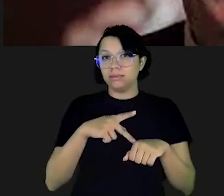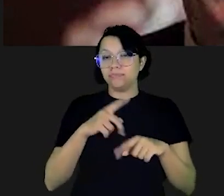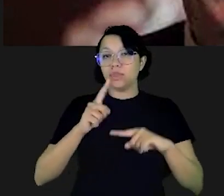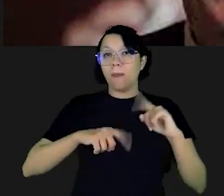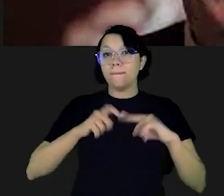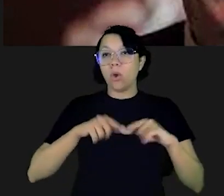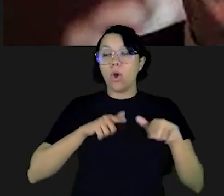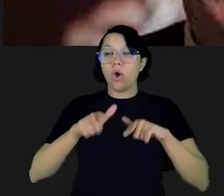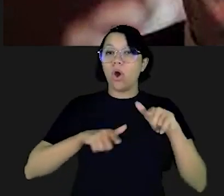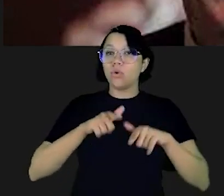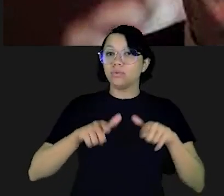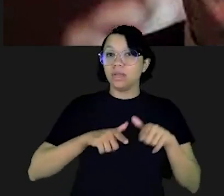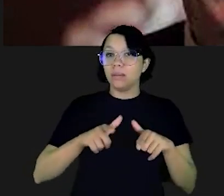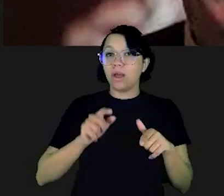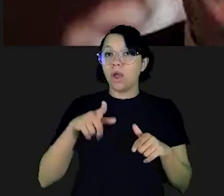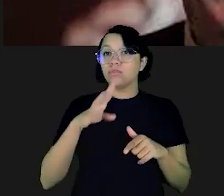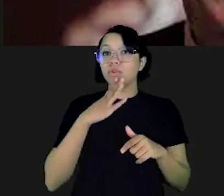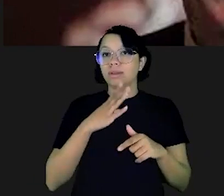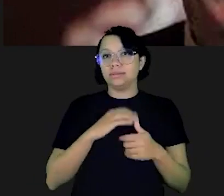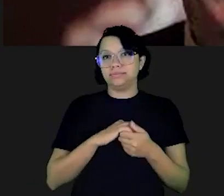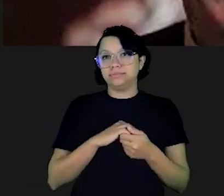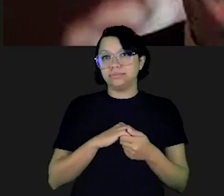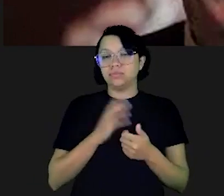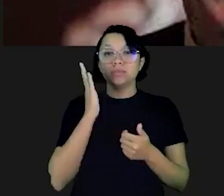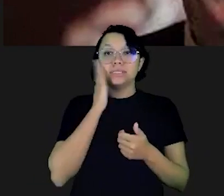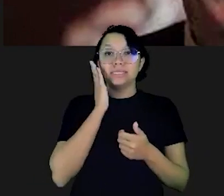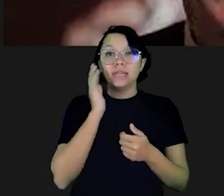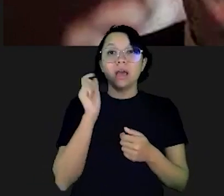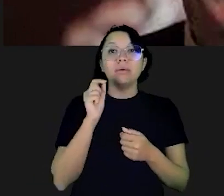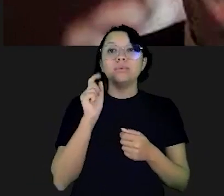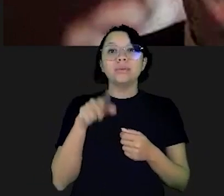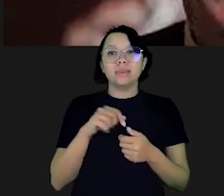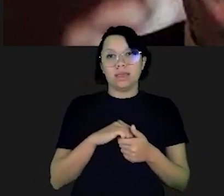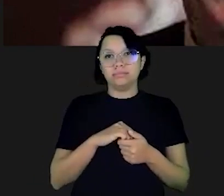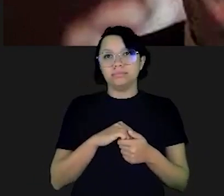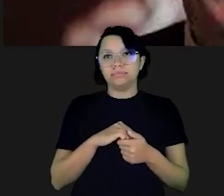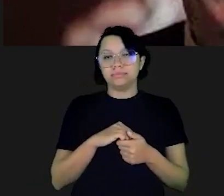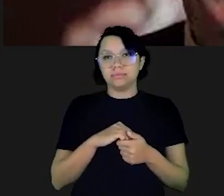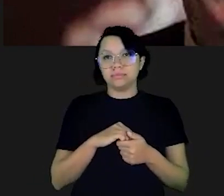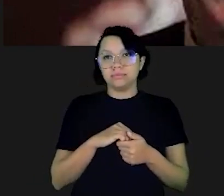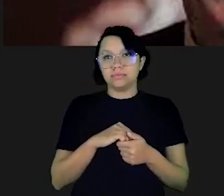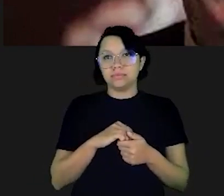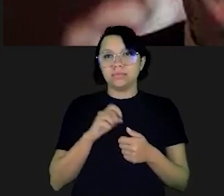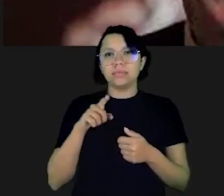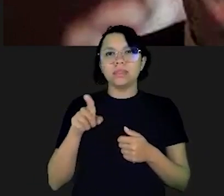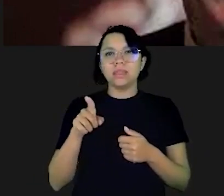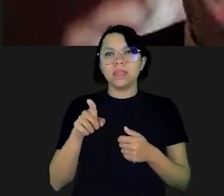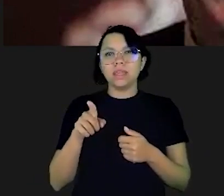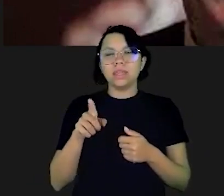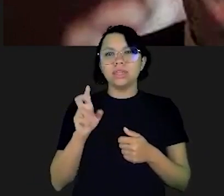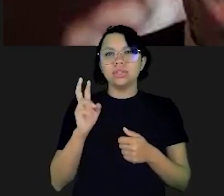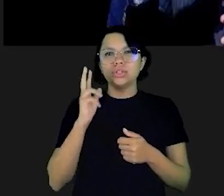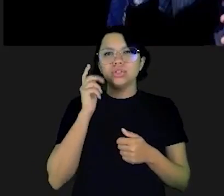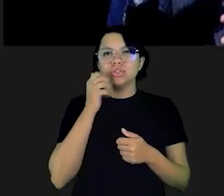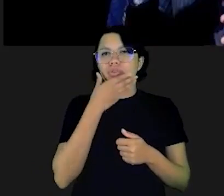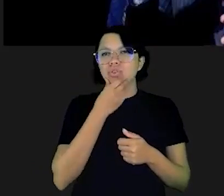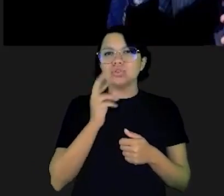Mobiliários do seu país e em produtos ou serviços que você conheça, que você saiba do que se trata.